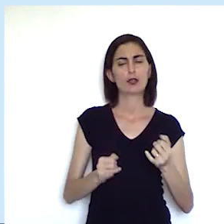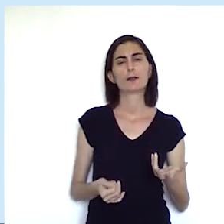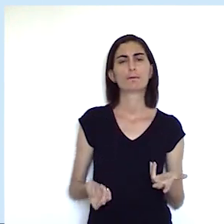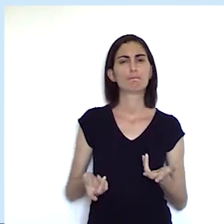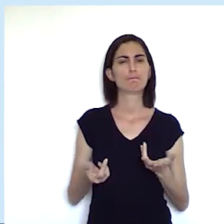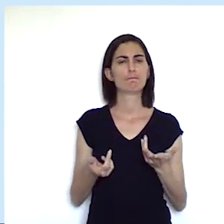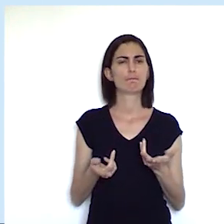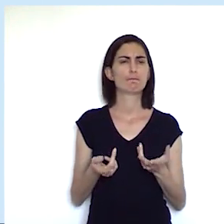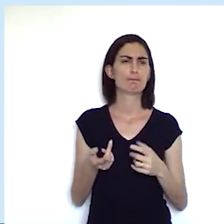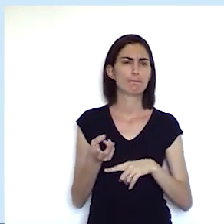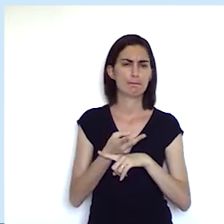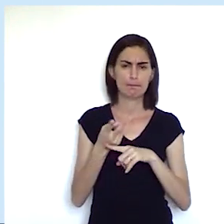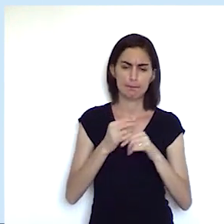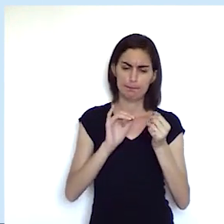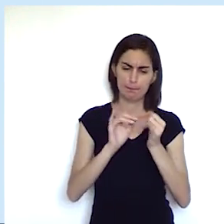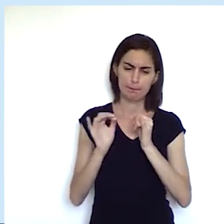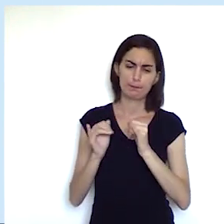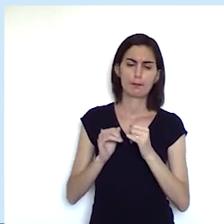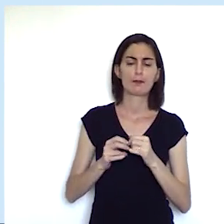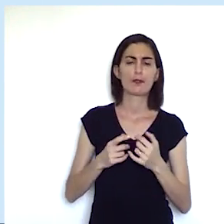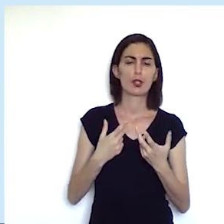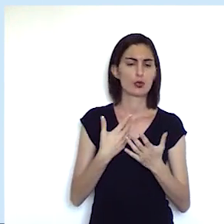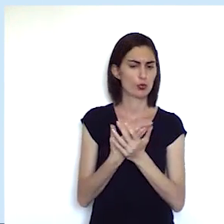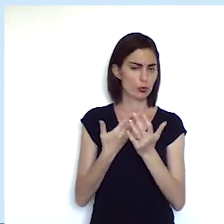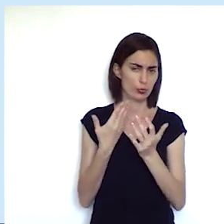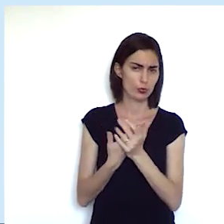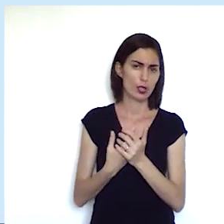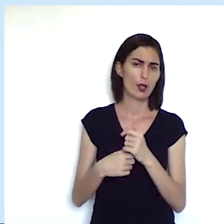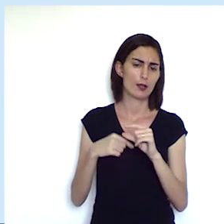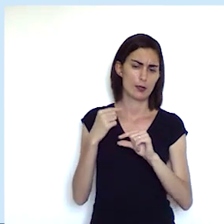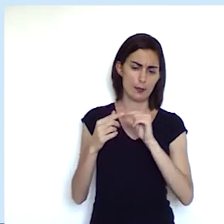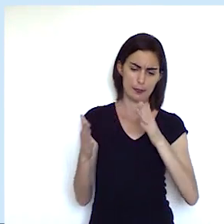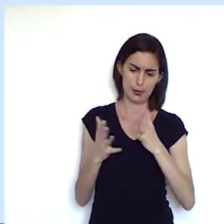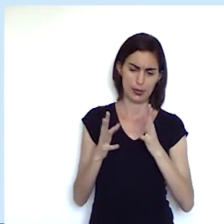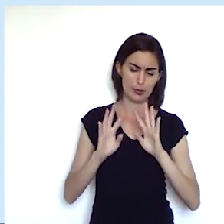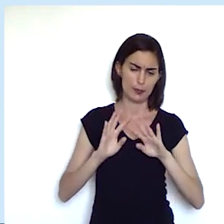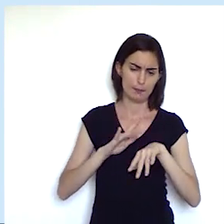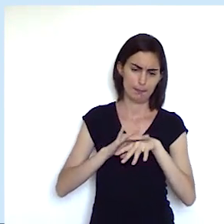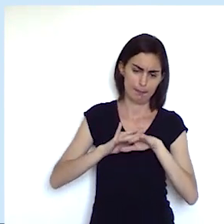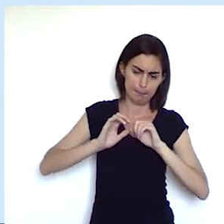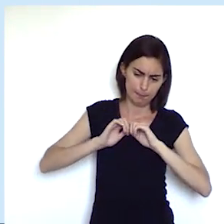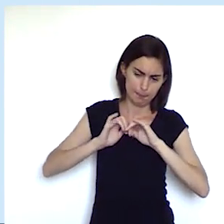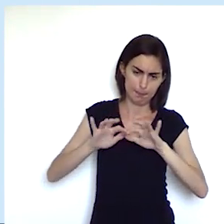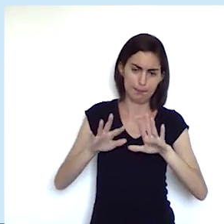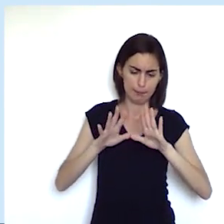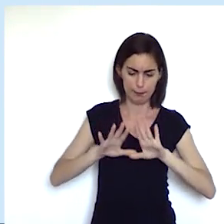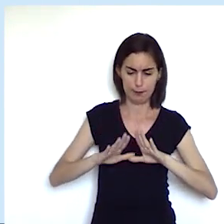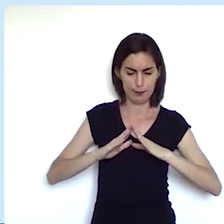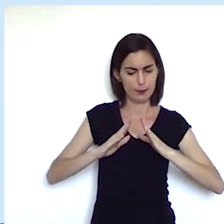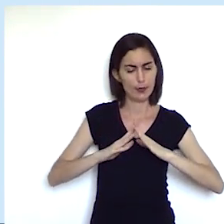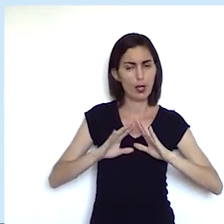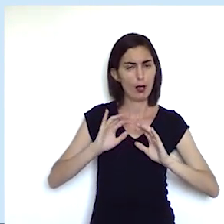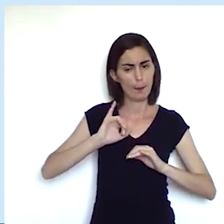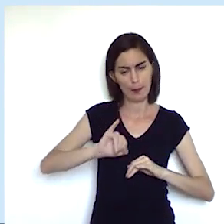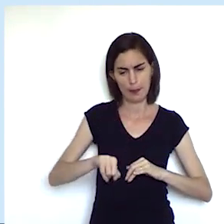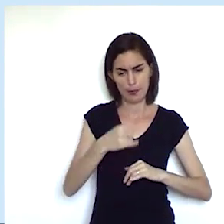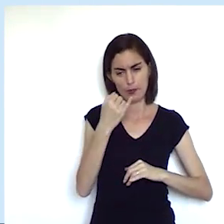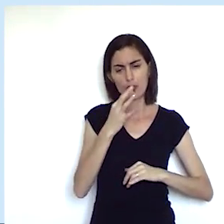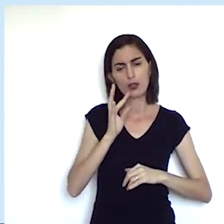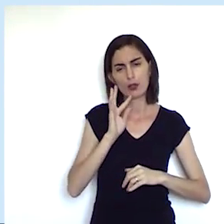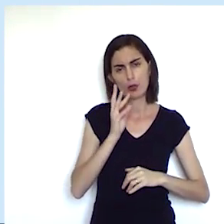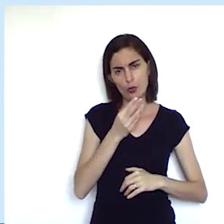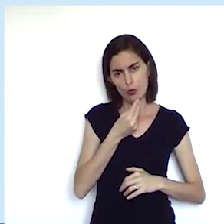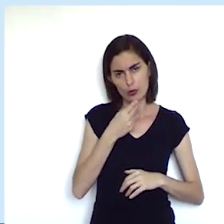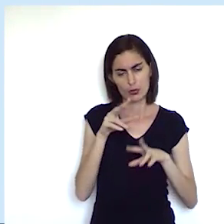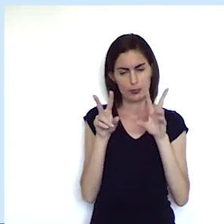o estado disponibilizou nos últimos anos e estudar um pouco já que nesse período de pandemia que nós estamos em casa vamos aprofundar o conhecimento